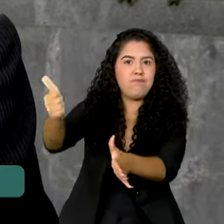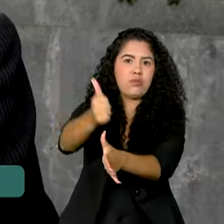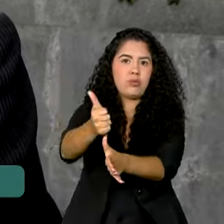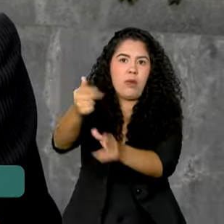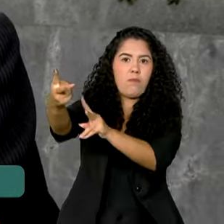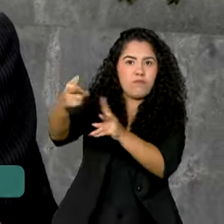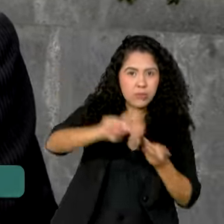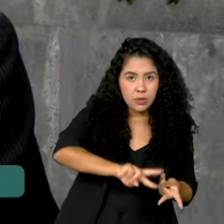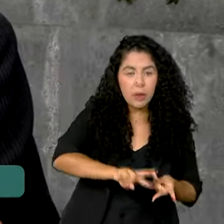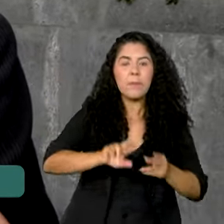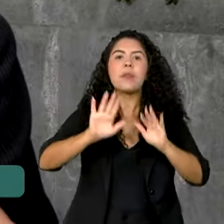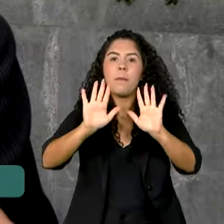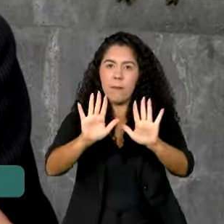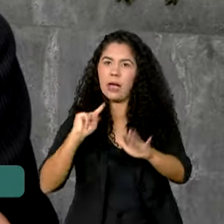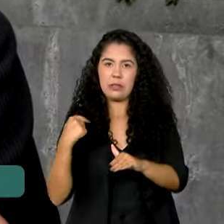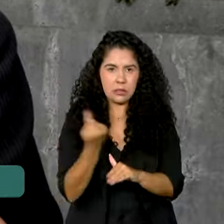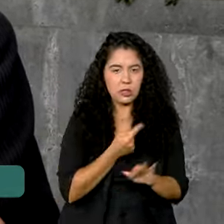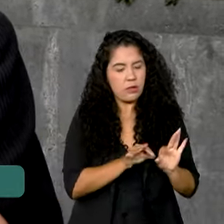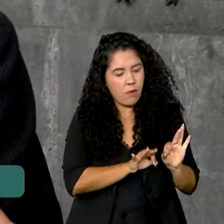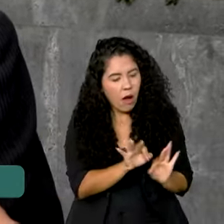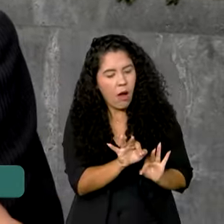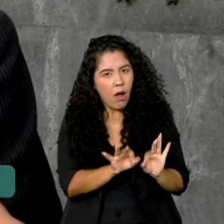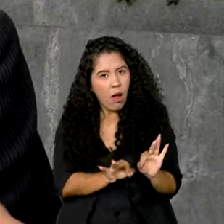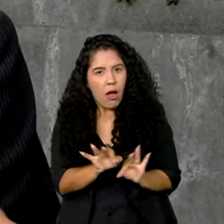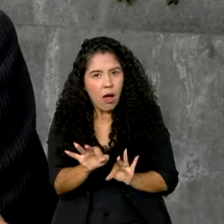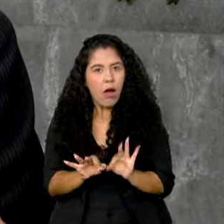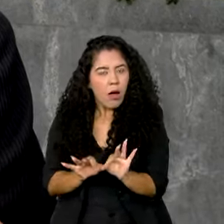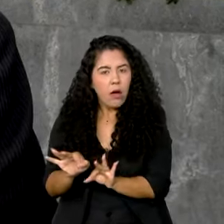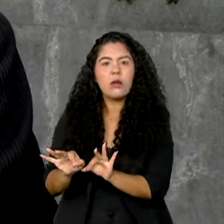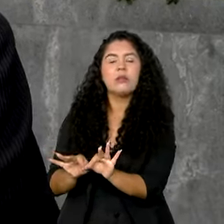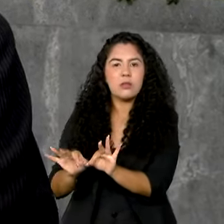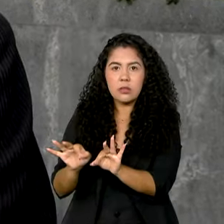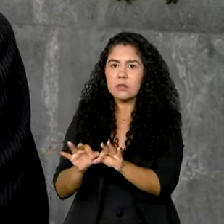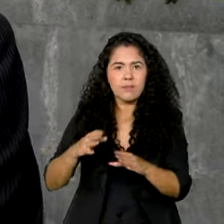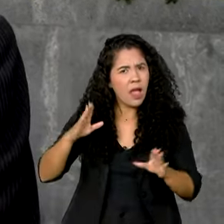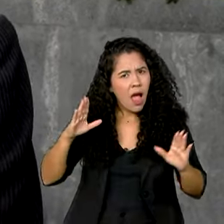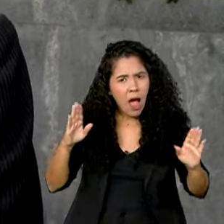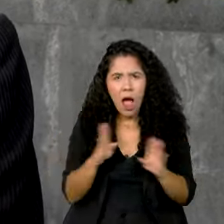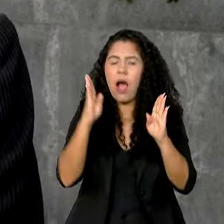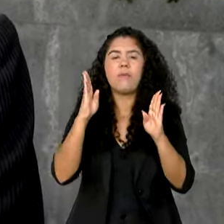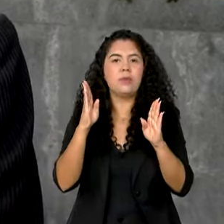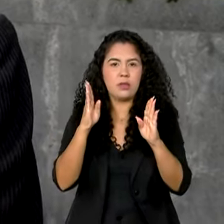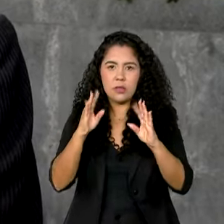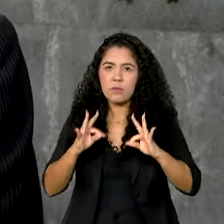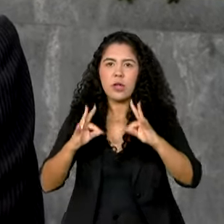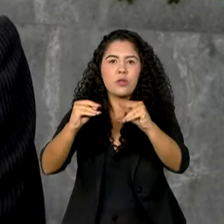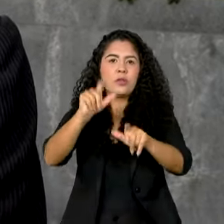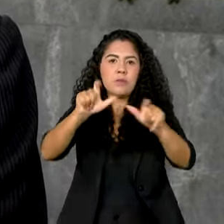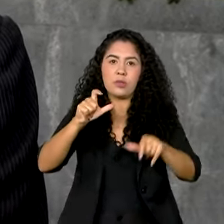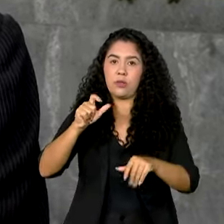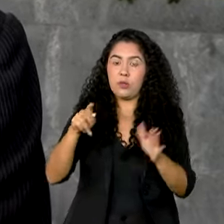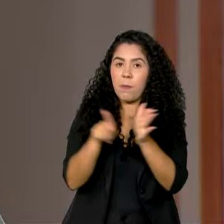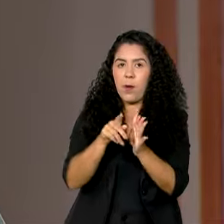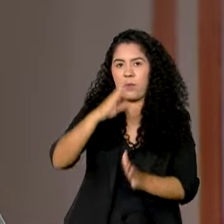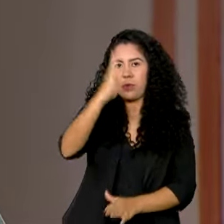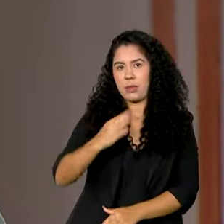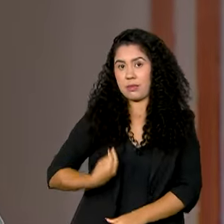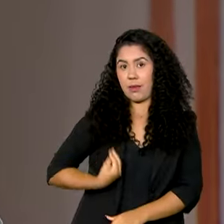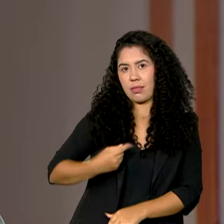Mas vamos, na medida do possível, vamos atender com rapidez a todos os brasileiros que se encontram lá.